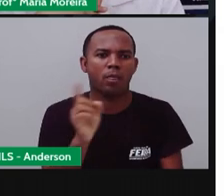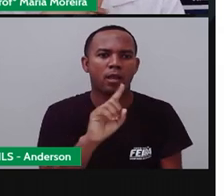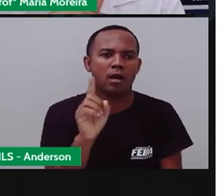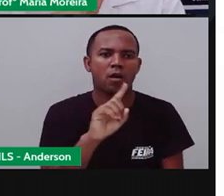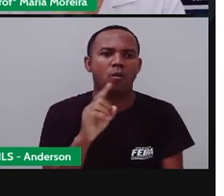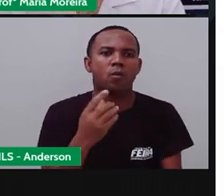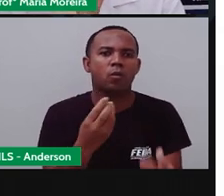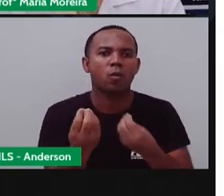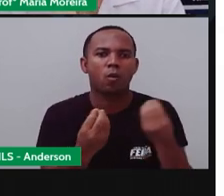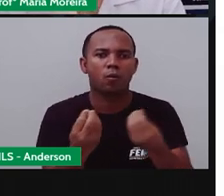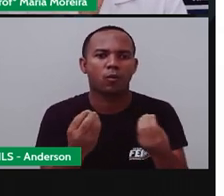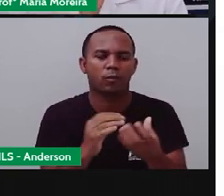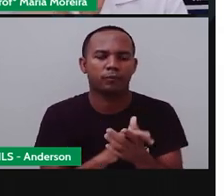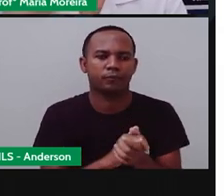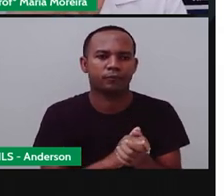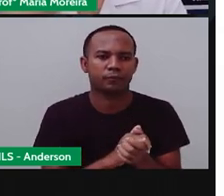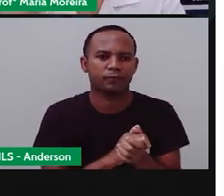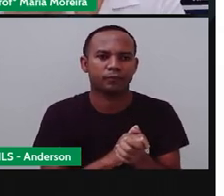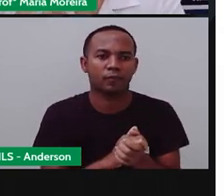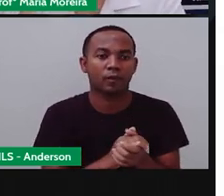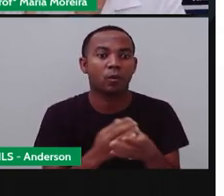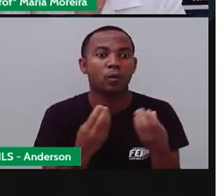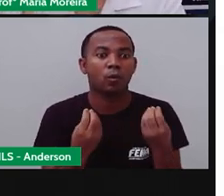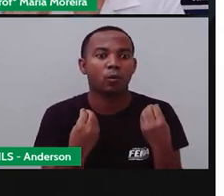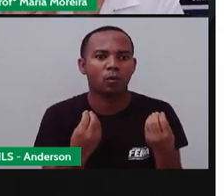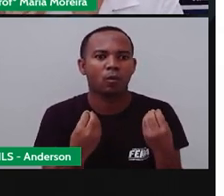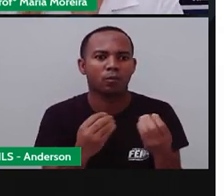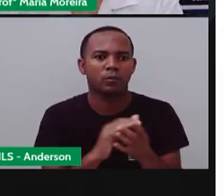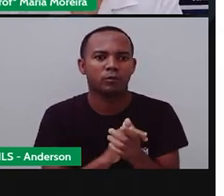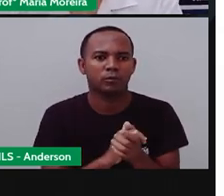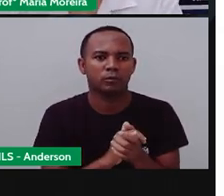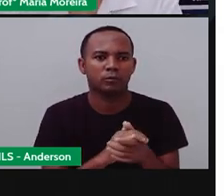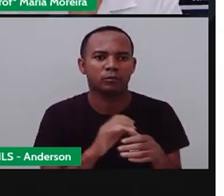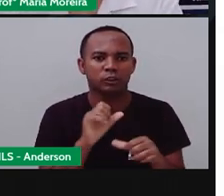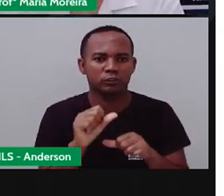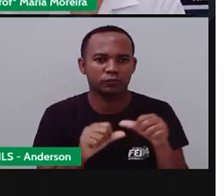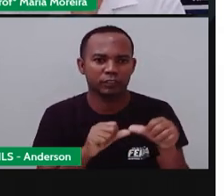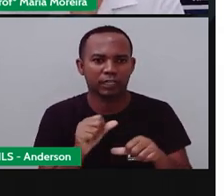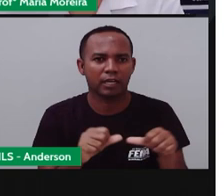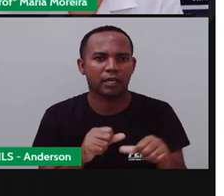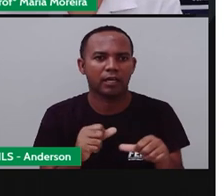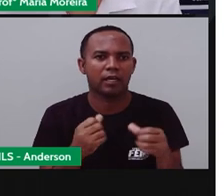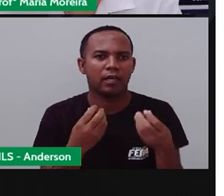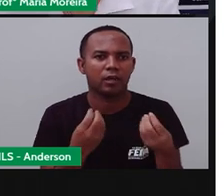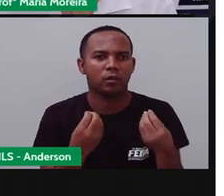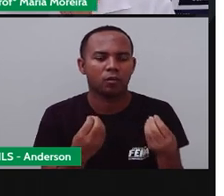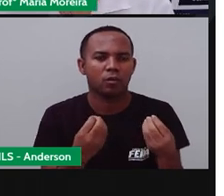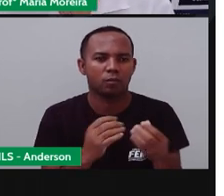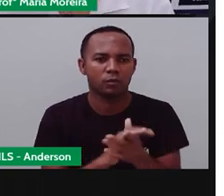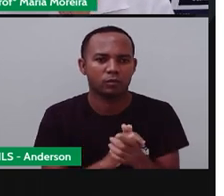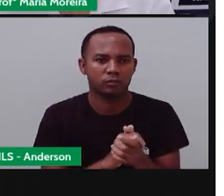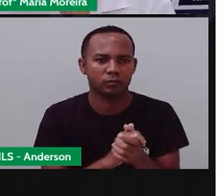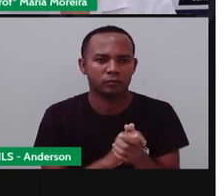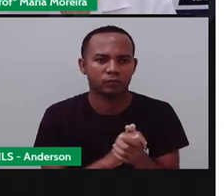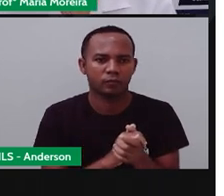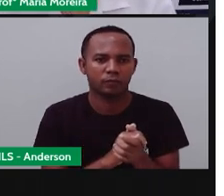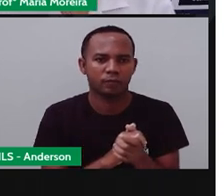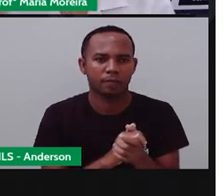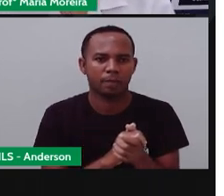Quase cantá-lo com a saliva agora. Como as paisagens podem ser modificadas? Como é que eu posso modificar uma paisagem?